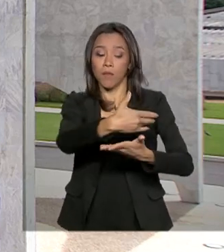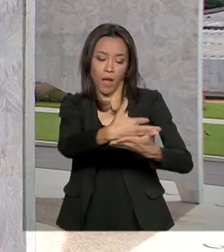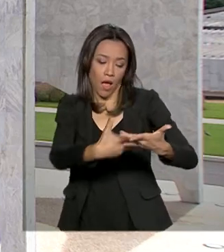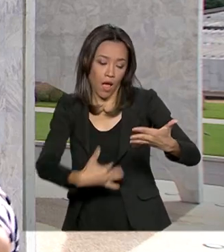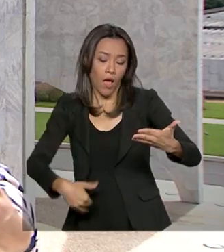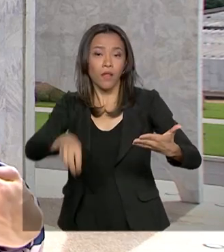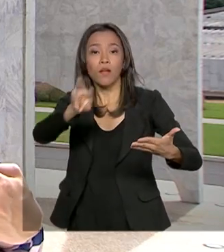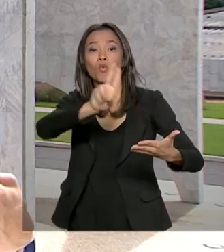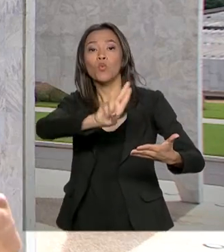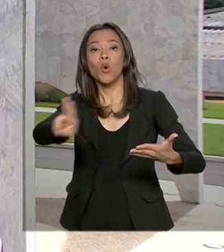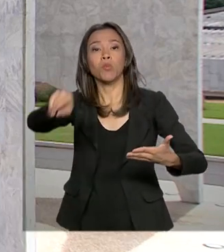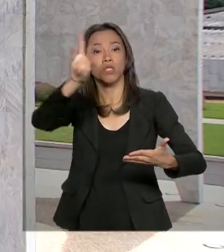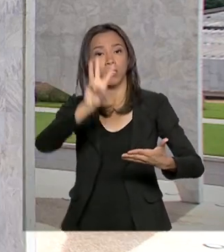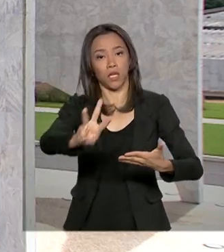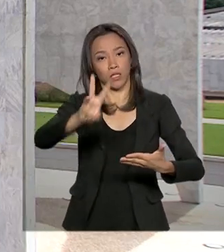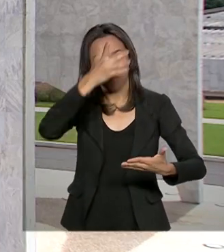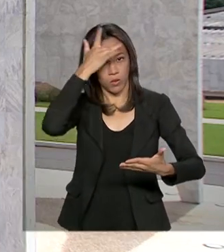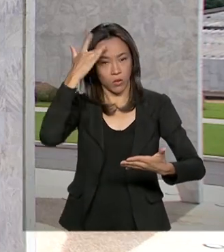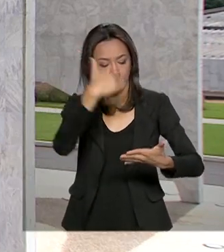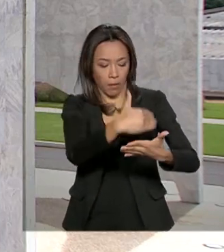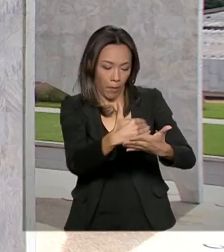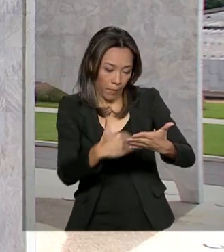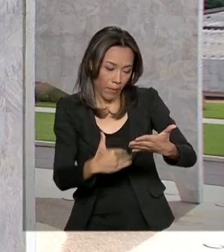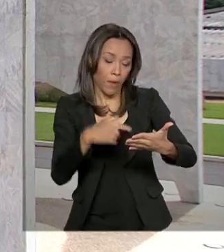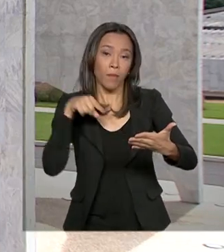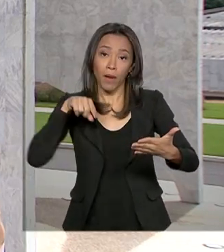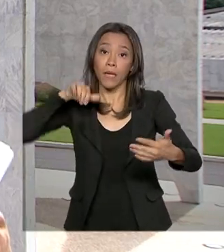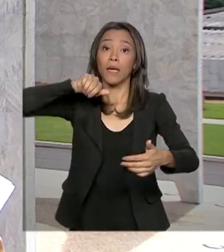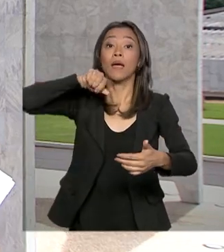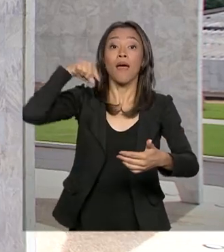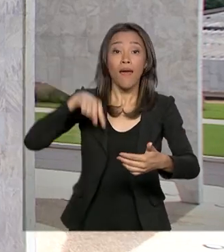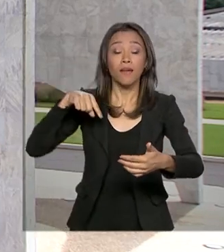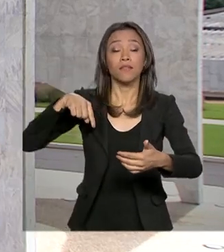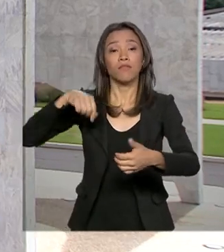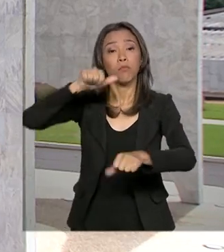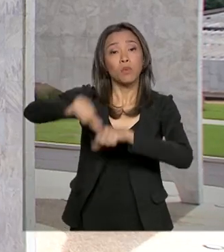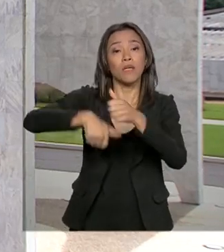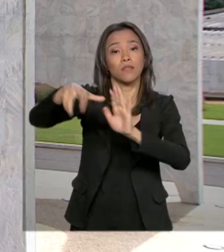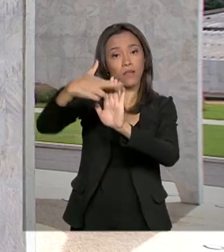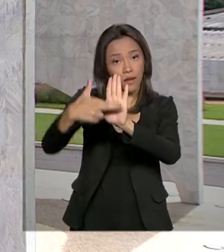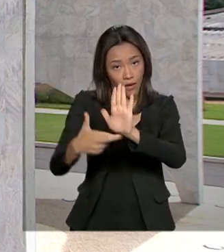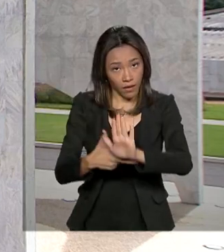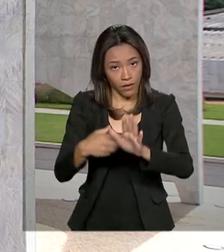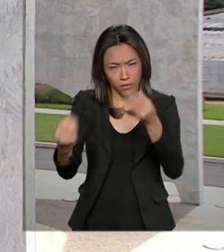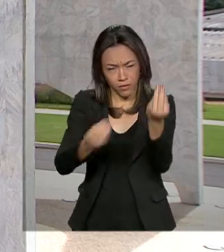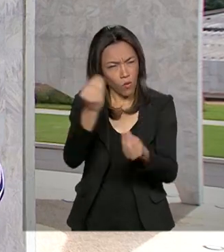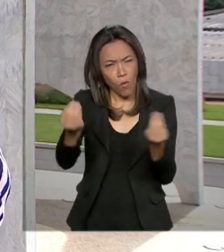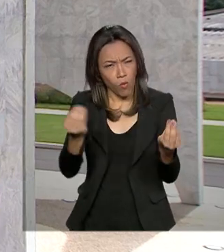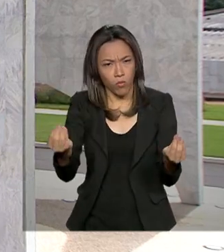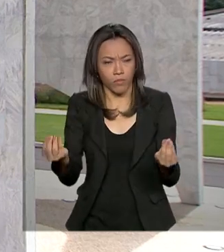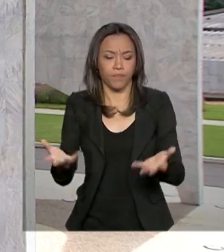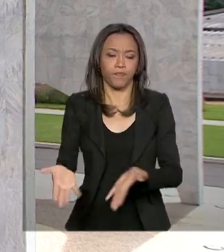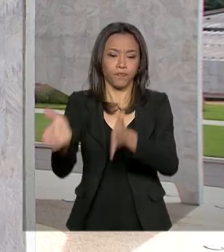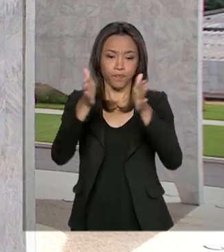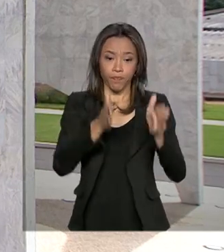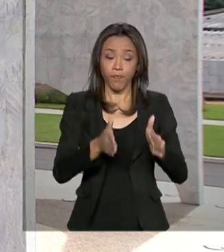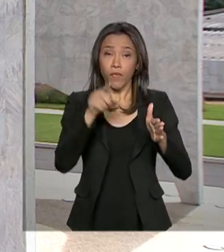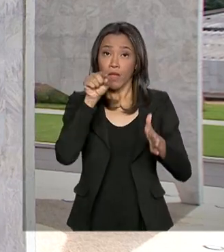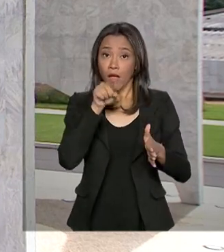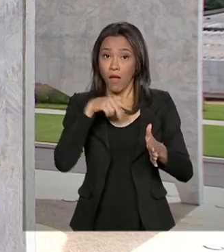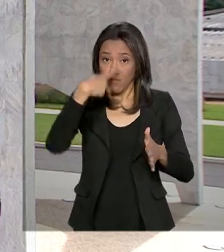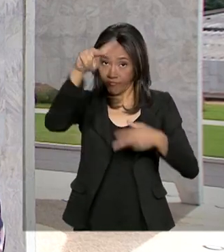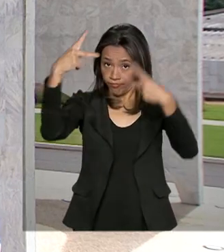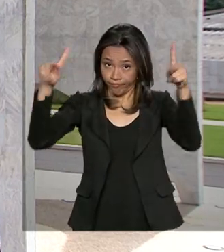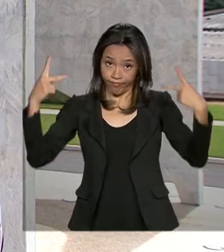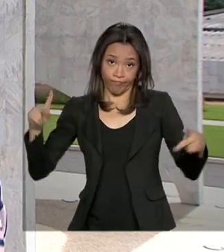indicados. Essa MP vem para alterar, então, as regras de escolha dessa lista tríplice. Funciona da seguinte forma. As instituições fazem